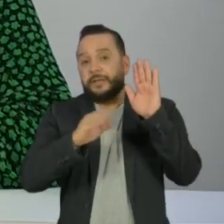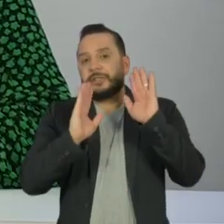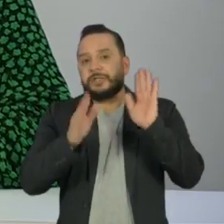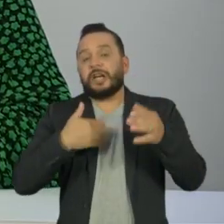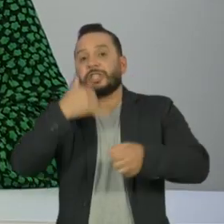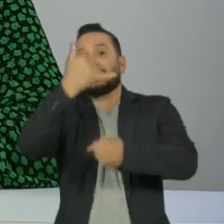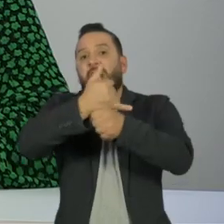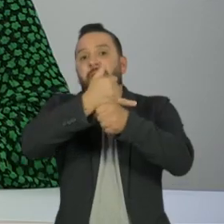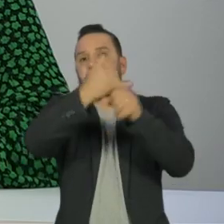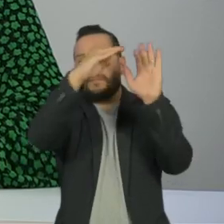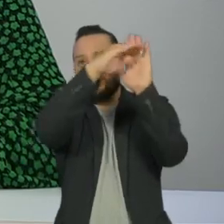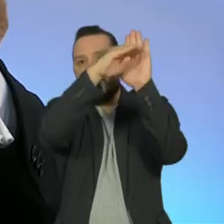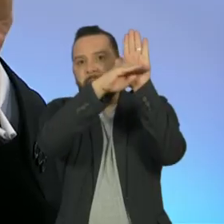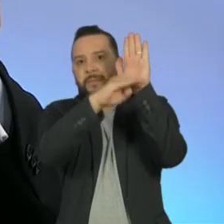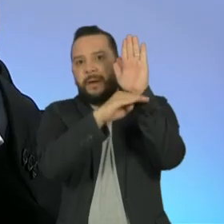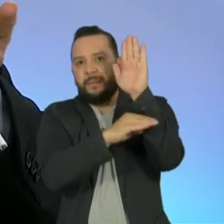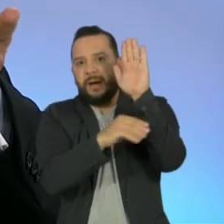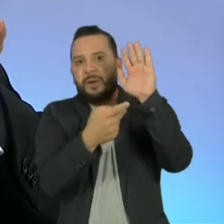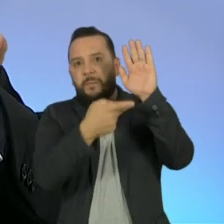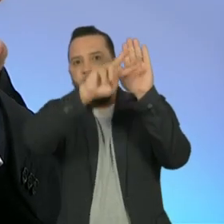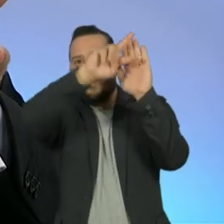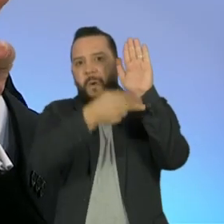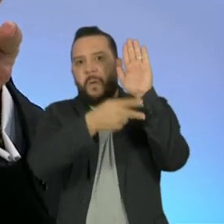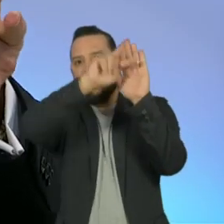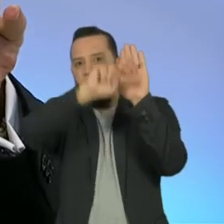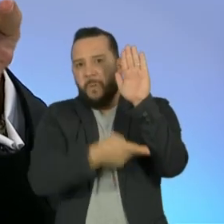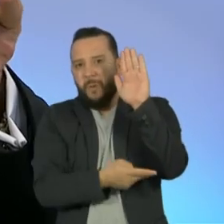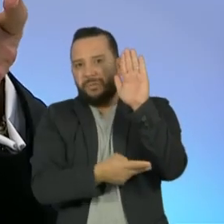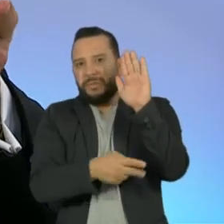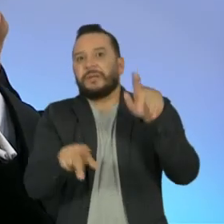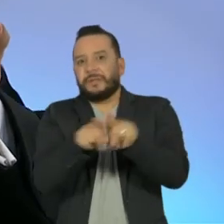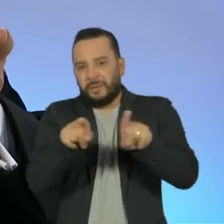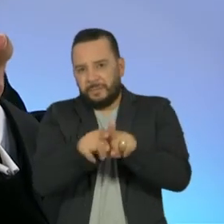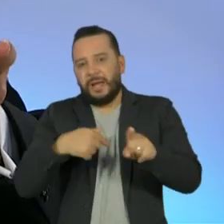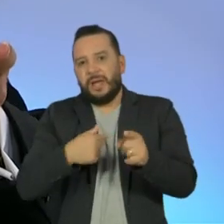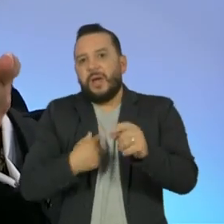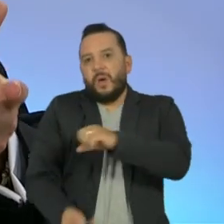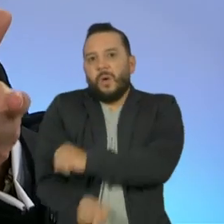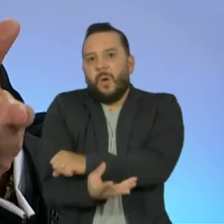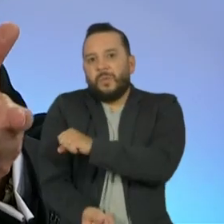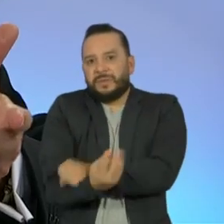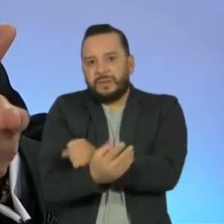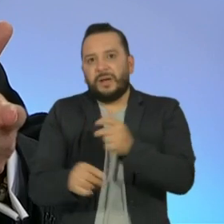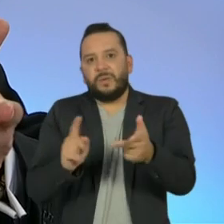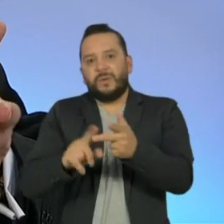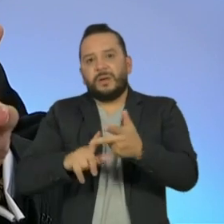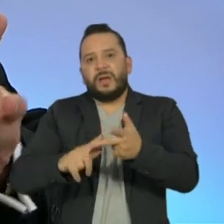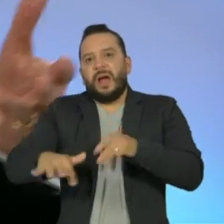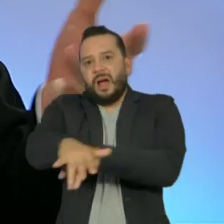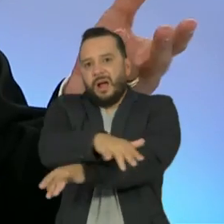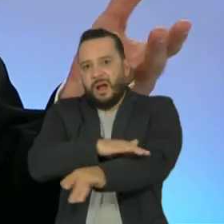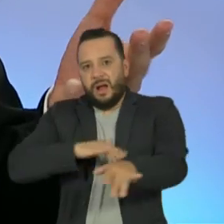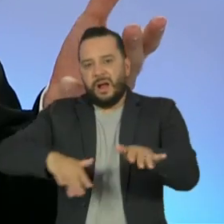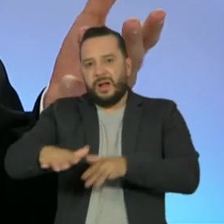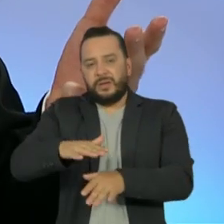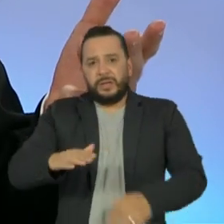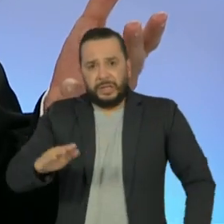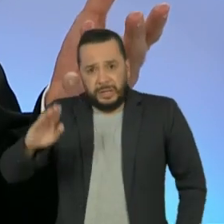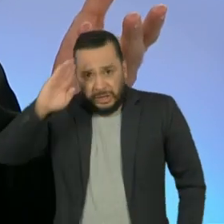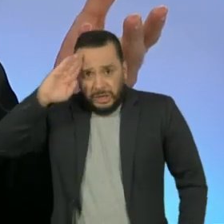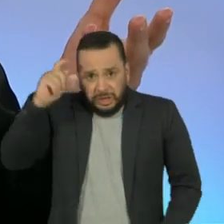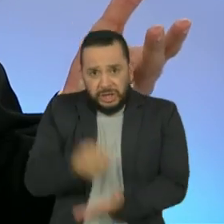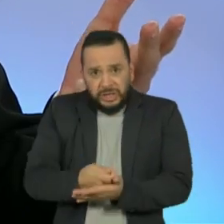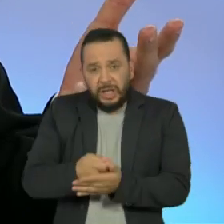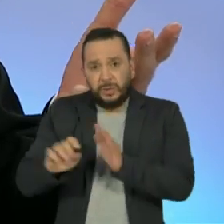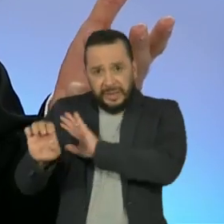corrupção, agitação, risco de uma ditadura de esquerda. Bom, alguém está vendo algum